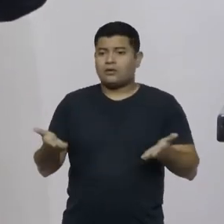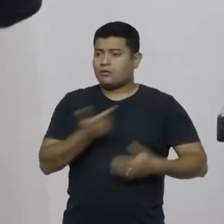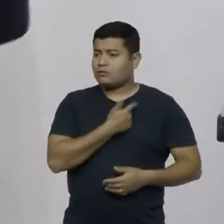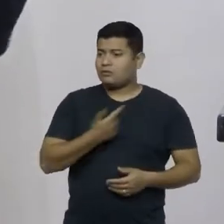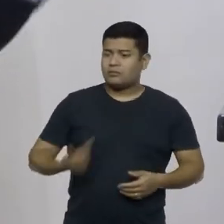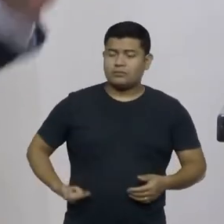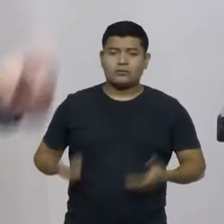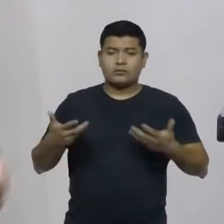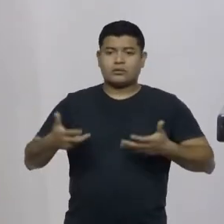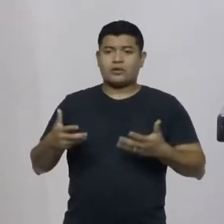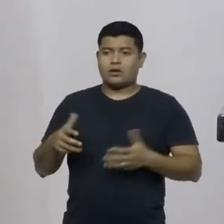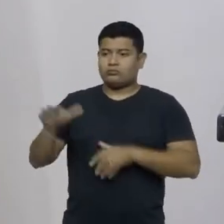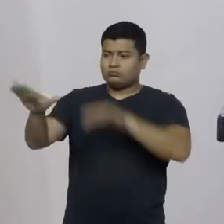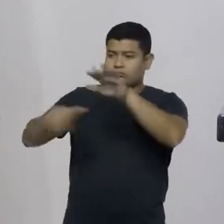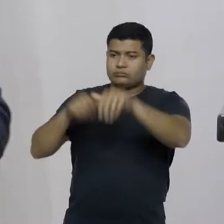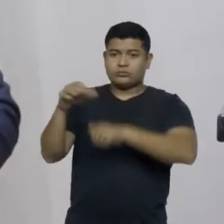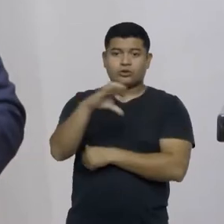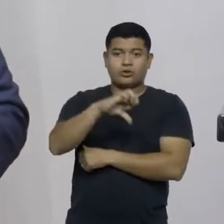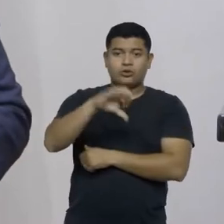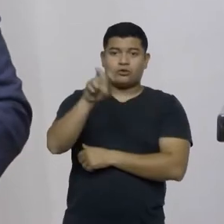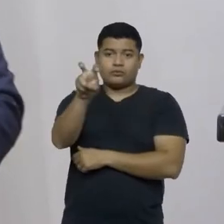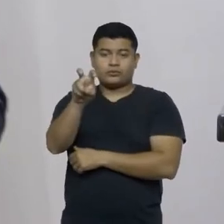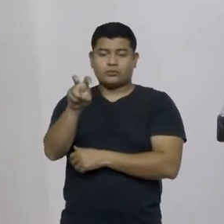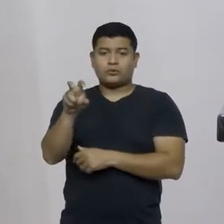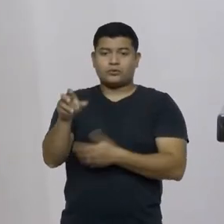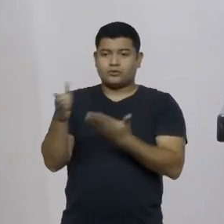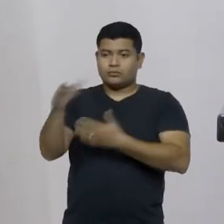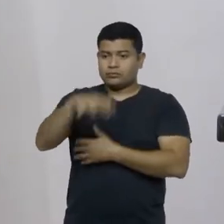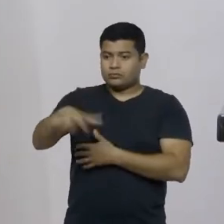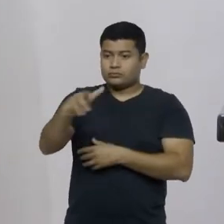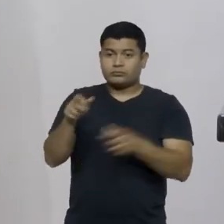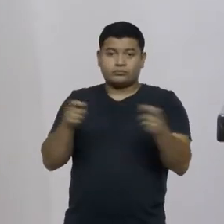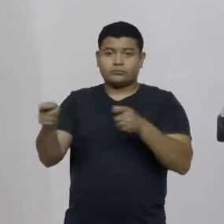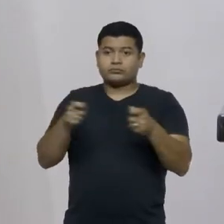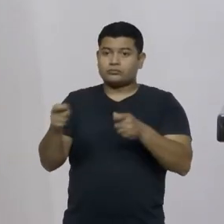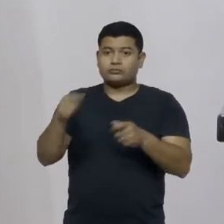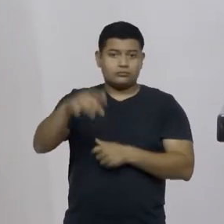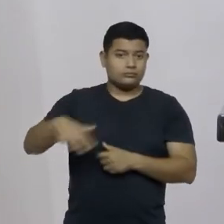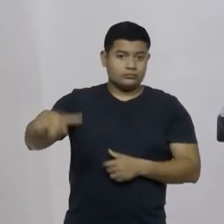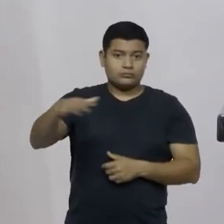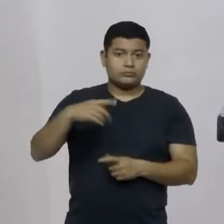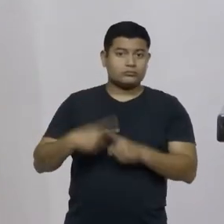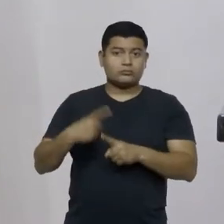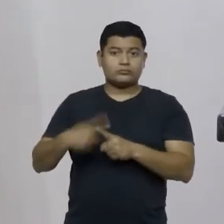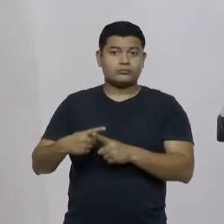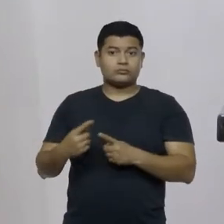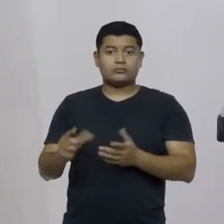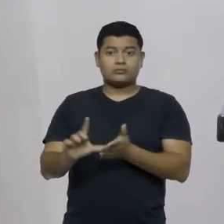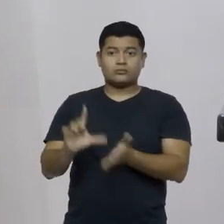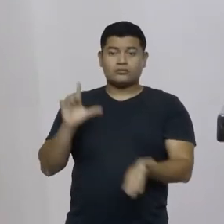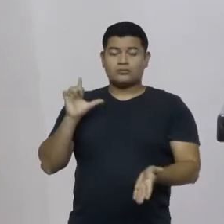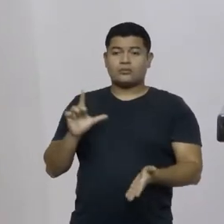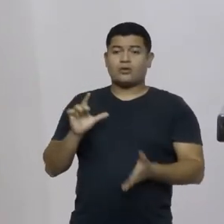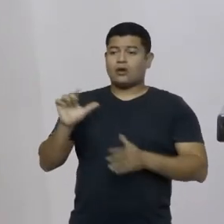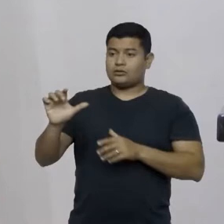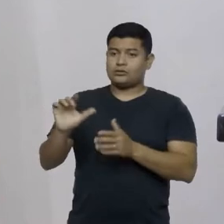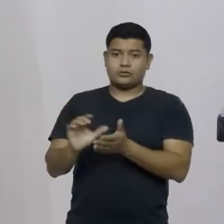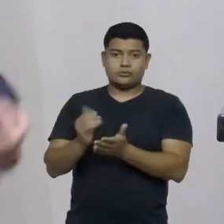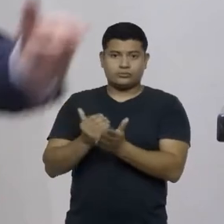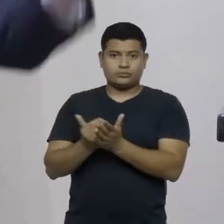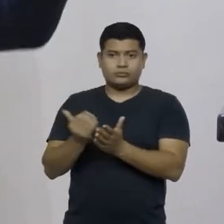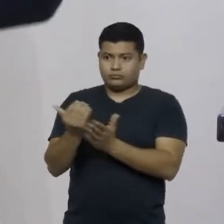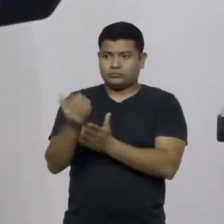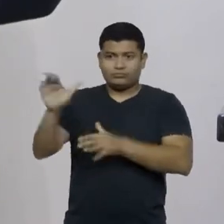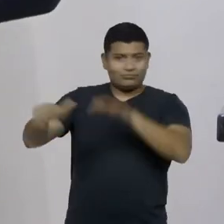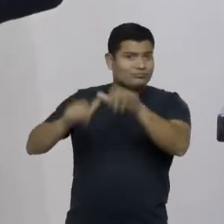pessoas para a controladoria geral, por que esse governo não se empenha antes de fazer tais contratações? Por que